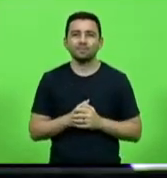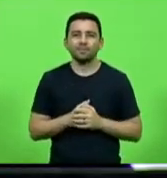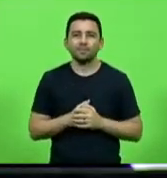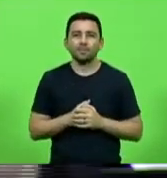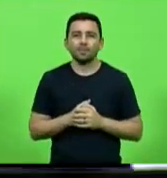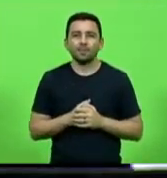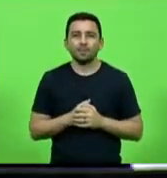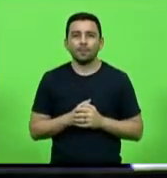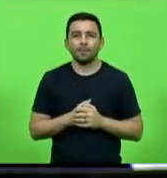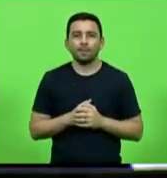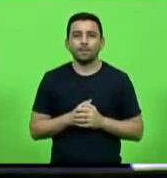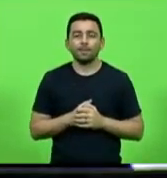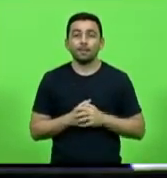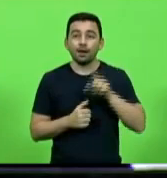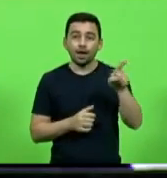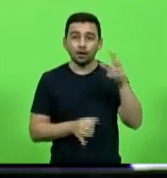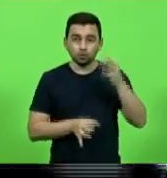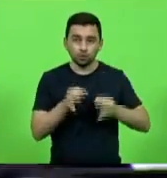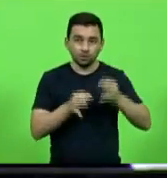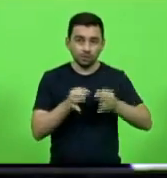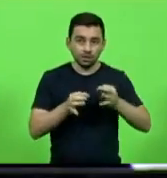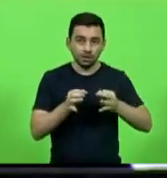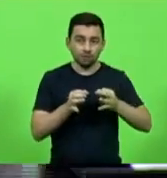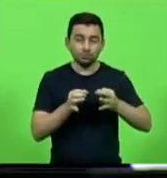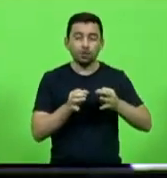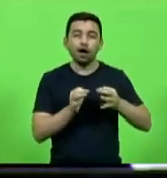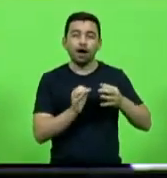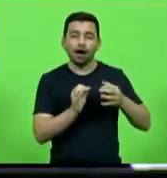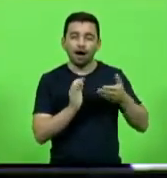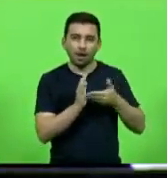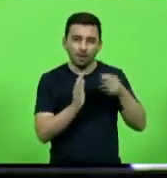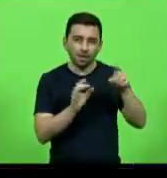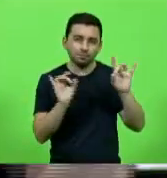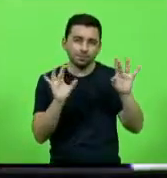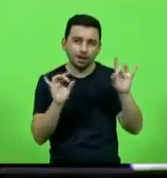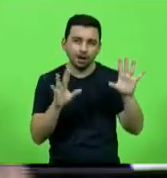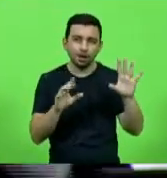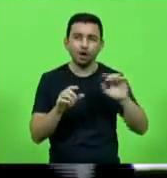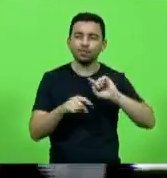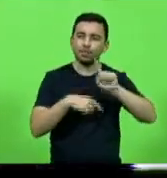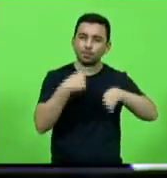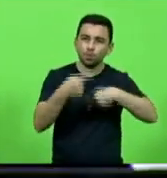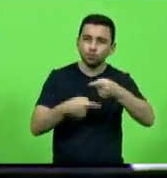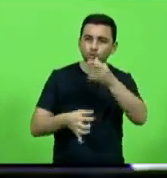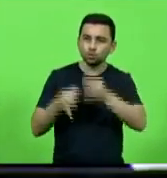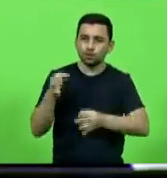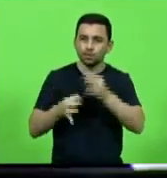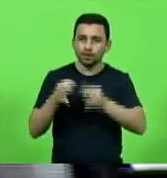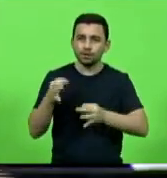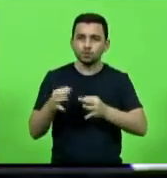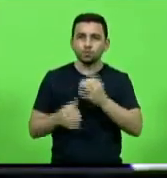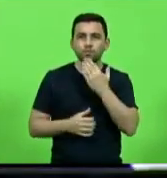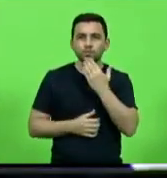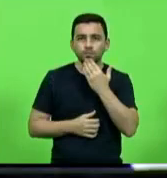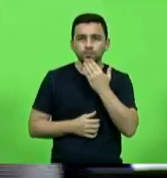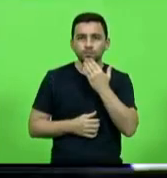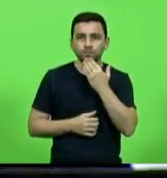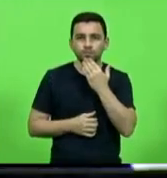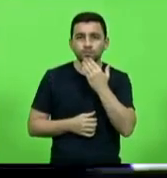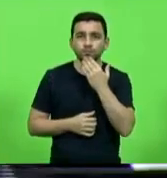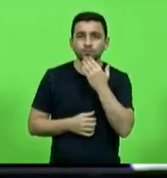era o julgamento na Câmara Especial para depois do julgamento lá que foi pedido a a